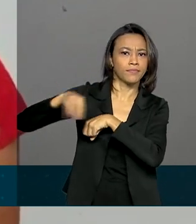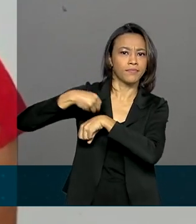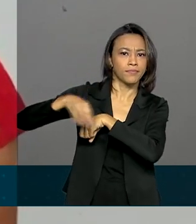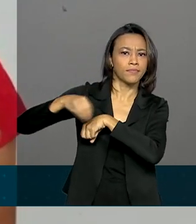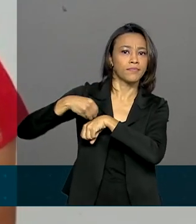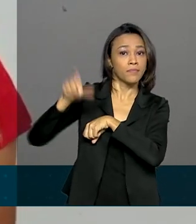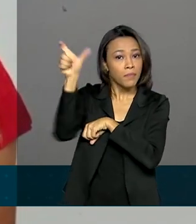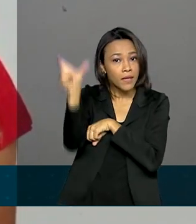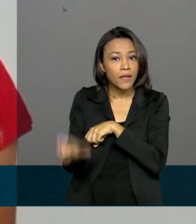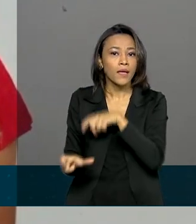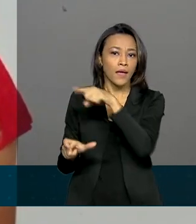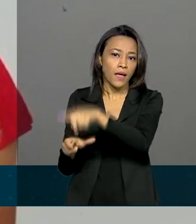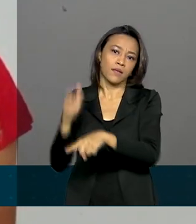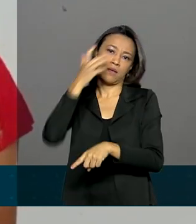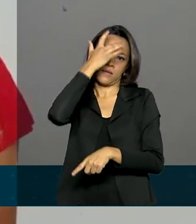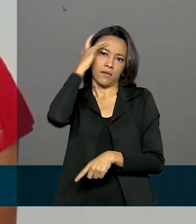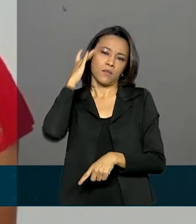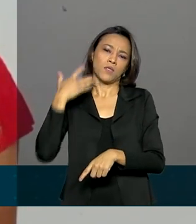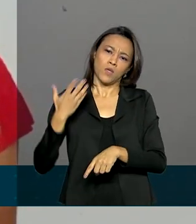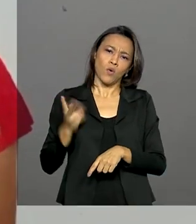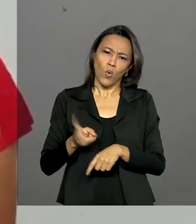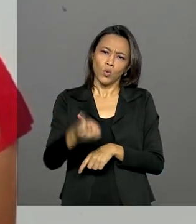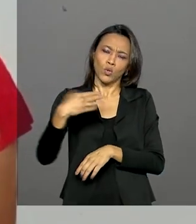físico regularmente, estando fora do hospital. lá.